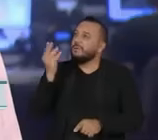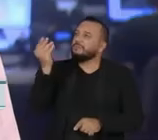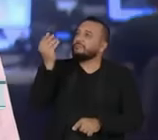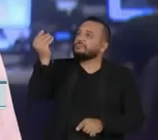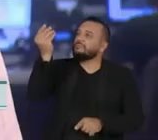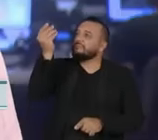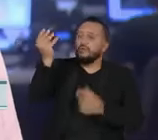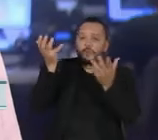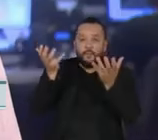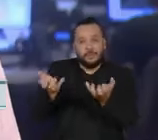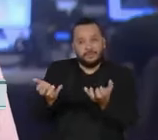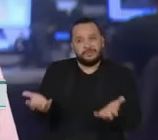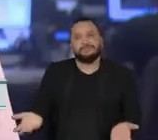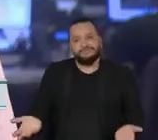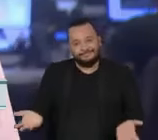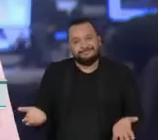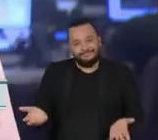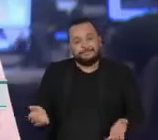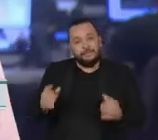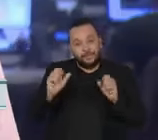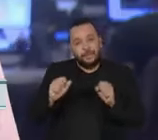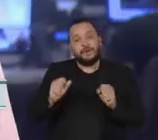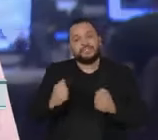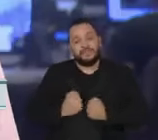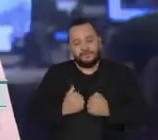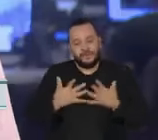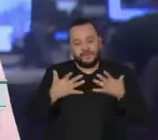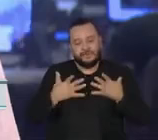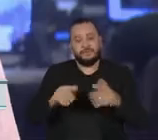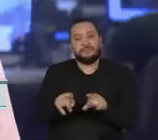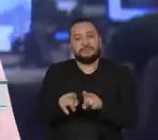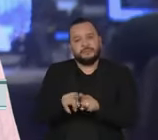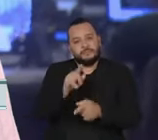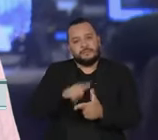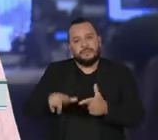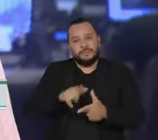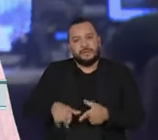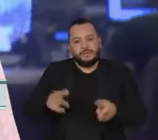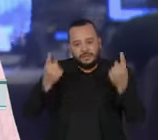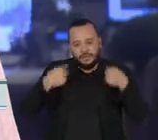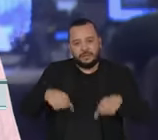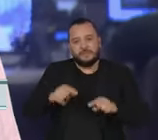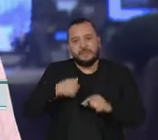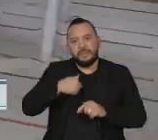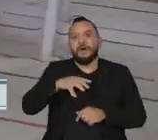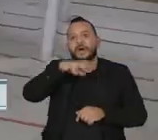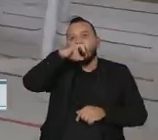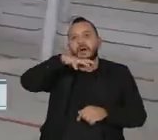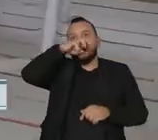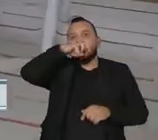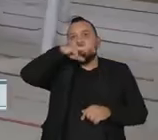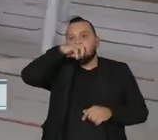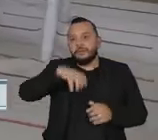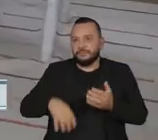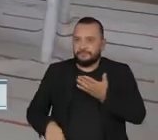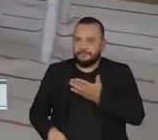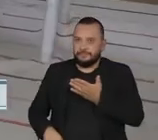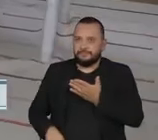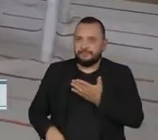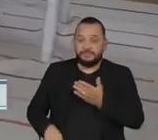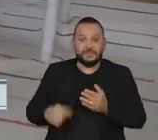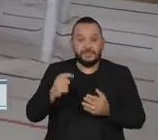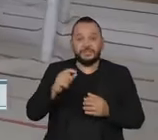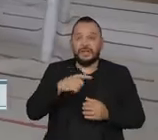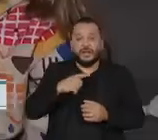O tempo seco aumenta o risco de infecções e de outros problemas no sistema respiratório. Basta o tempo